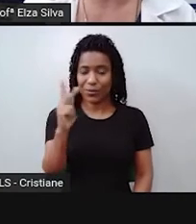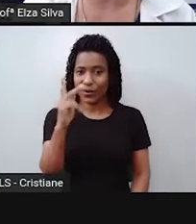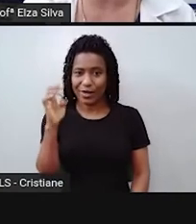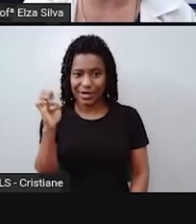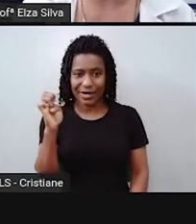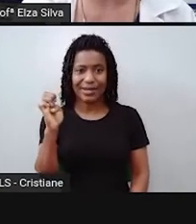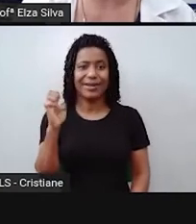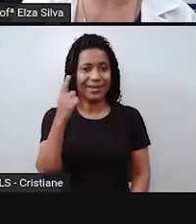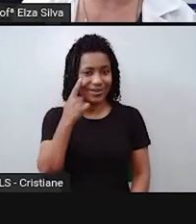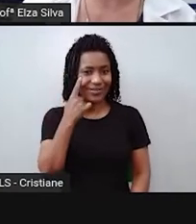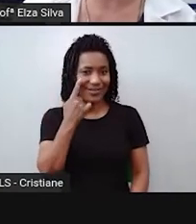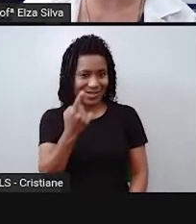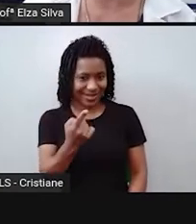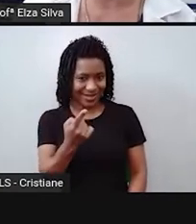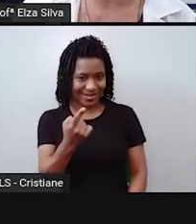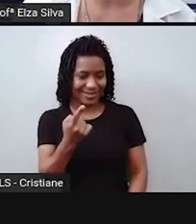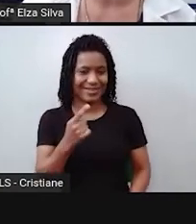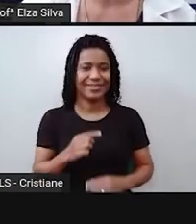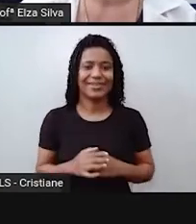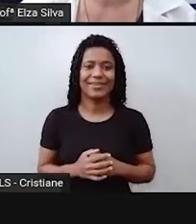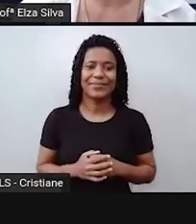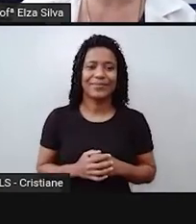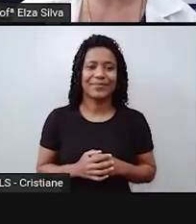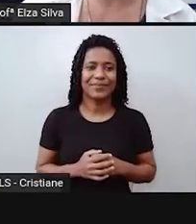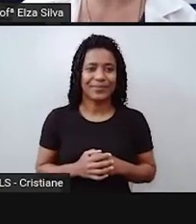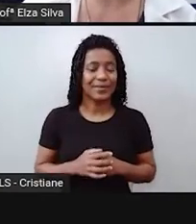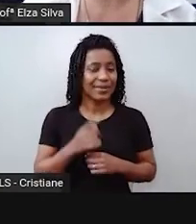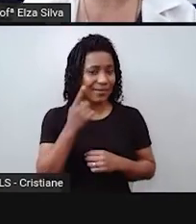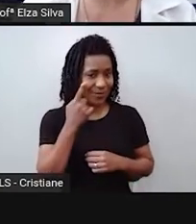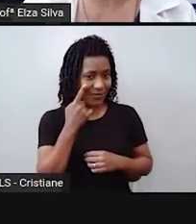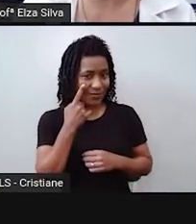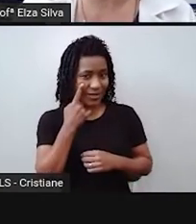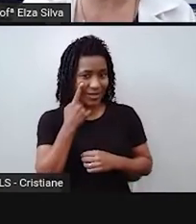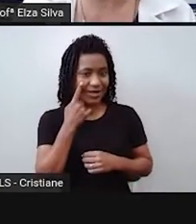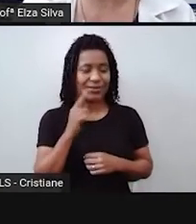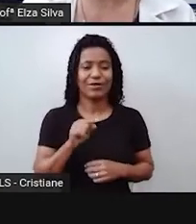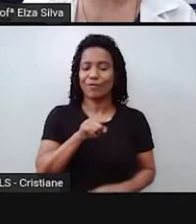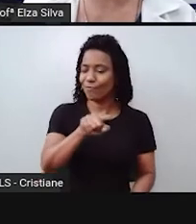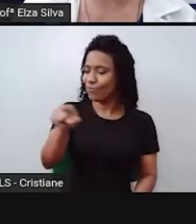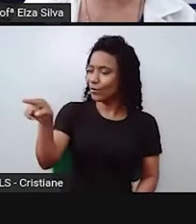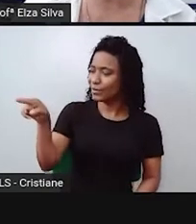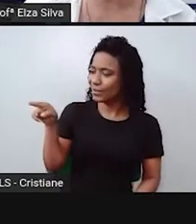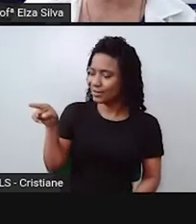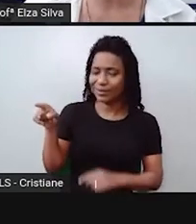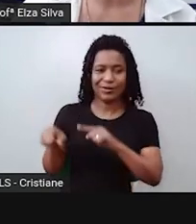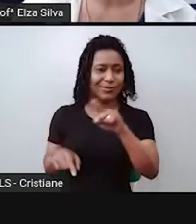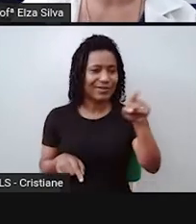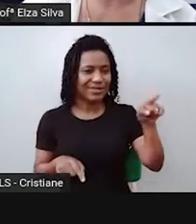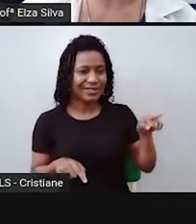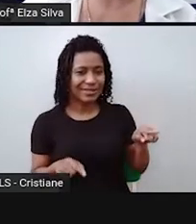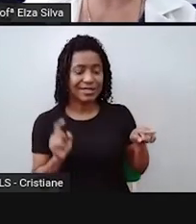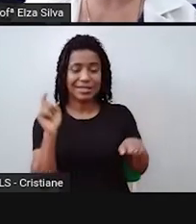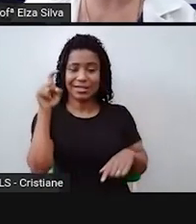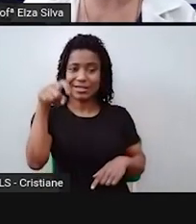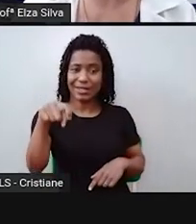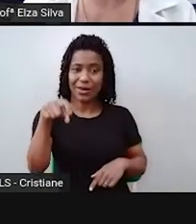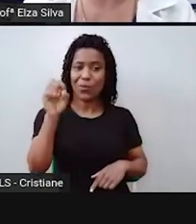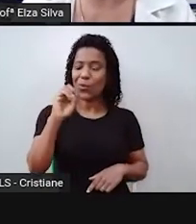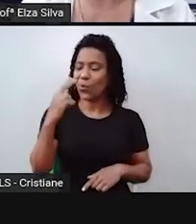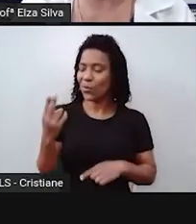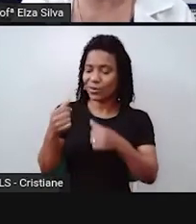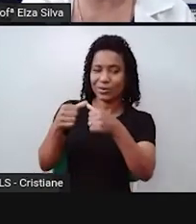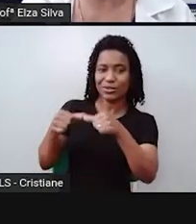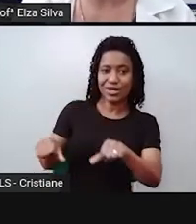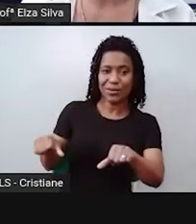we are and they are. Você ou vocês são ou estão, nós somos